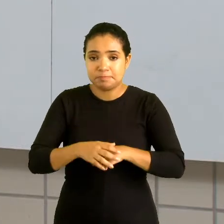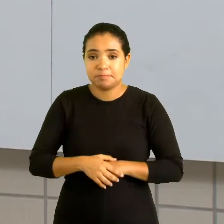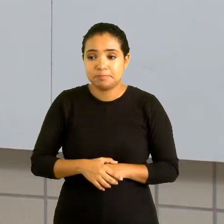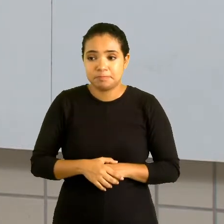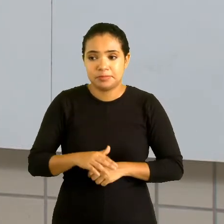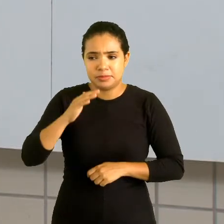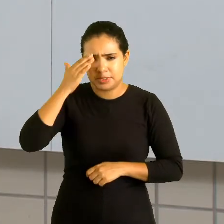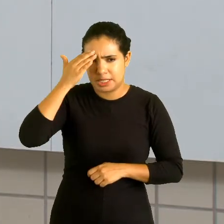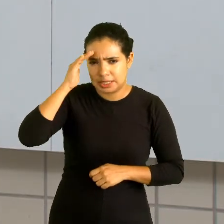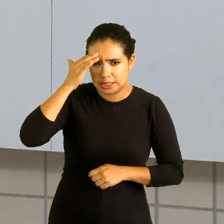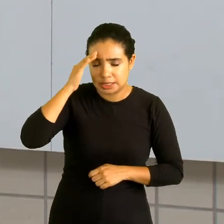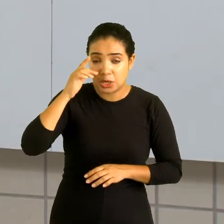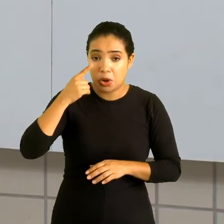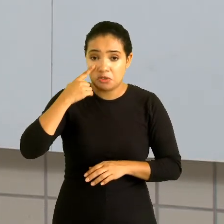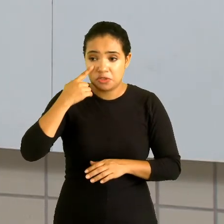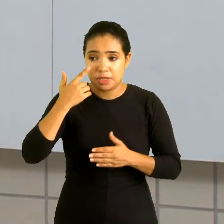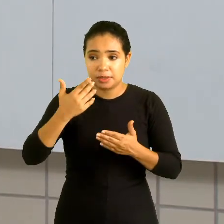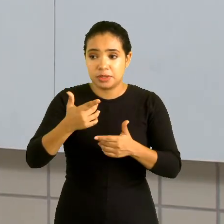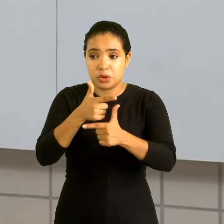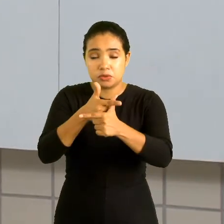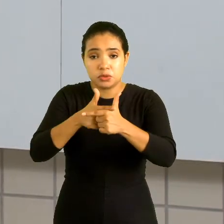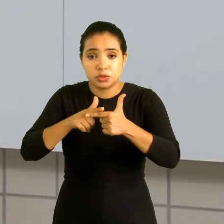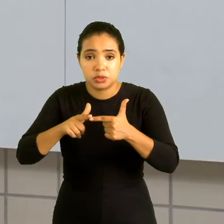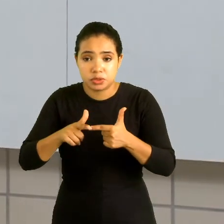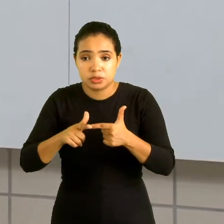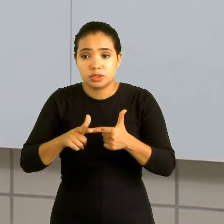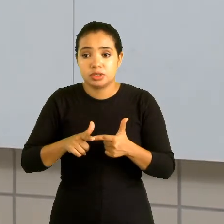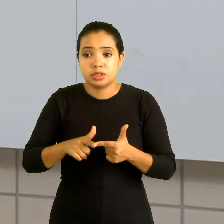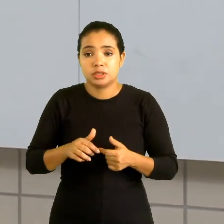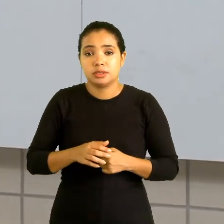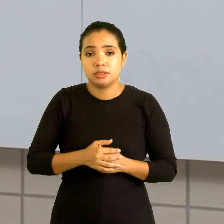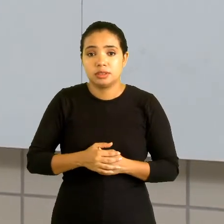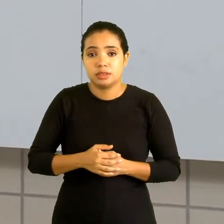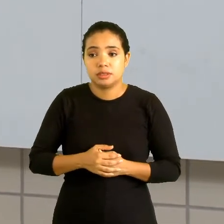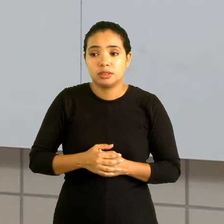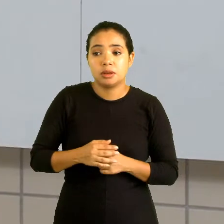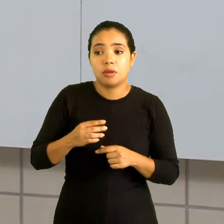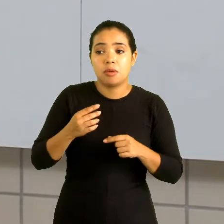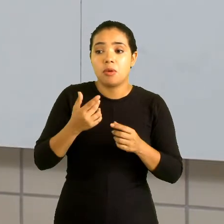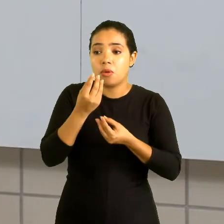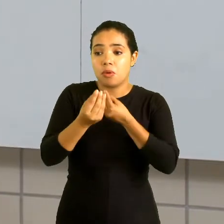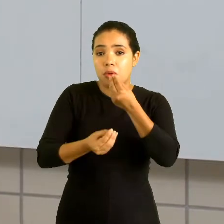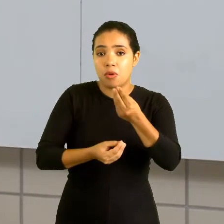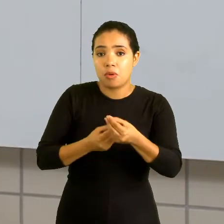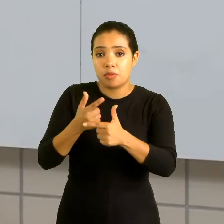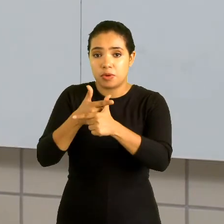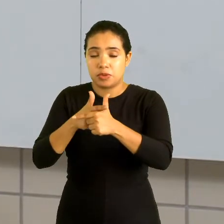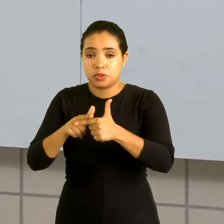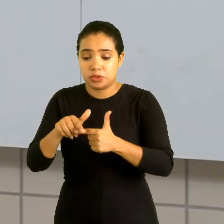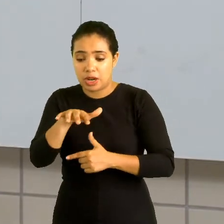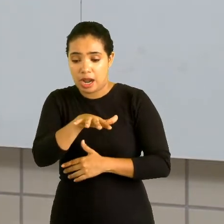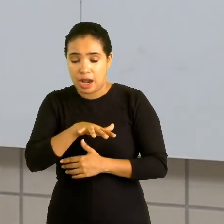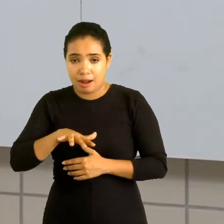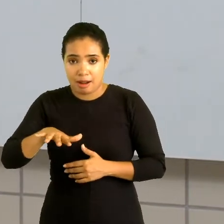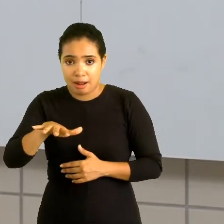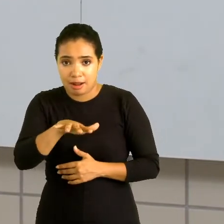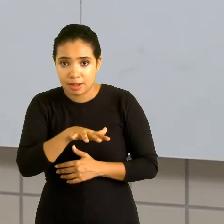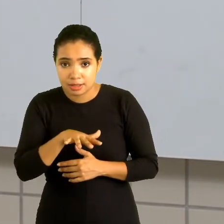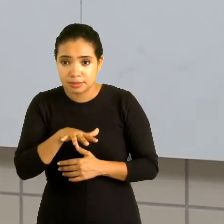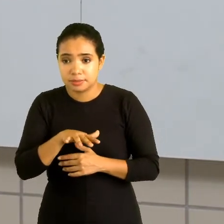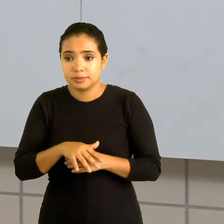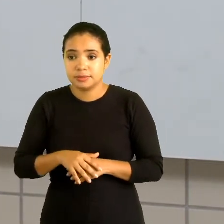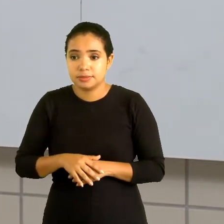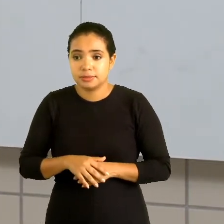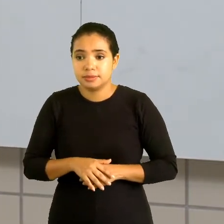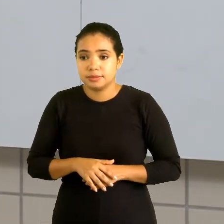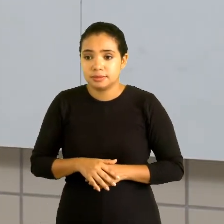Entenderam? Então, vejam. Eu vou dividir quem por quem. Eu vou dividir a minha área, que é